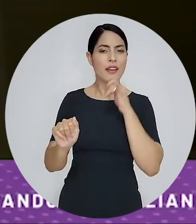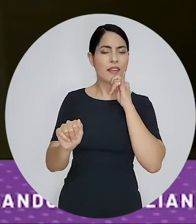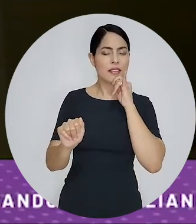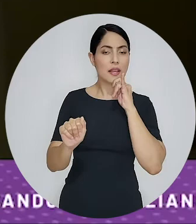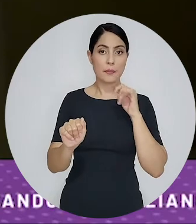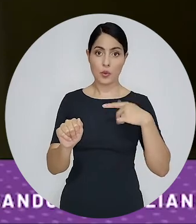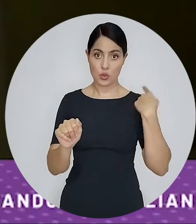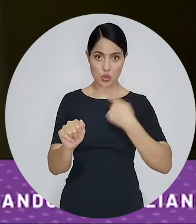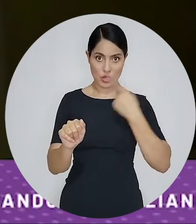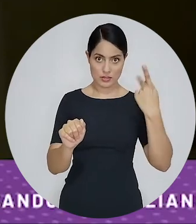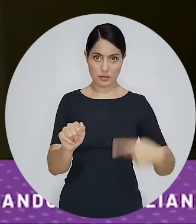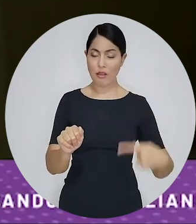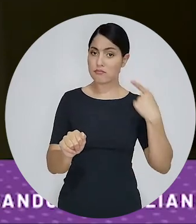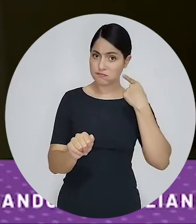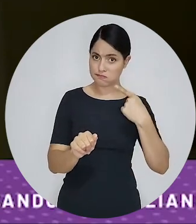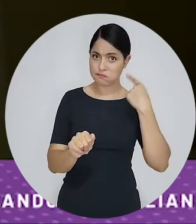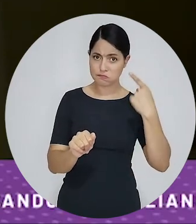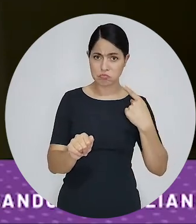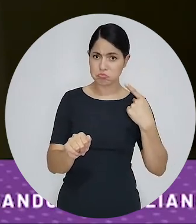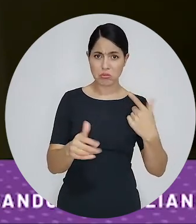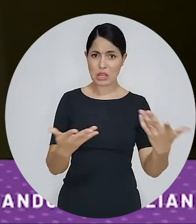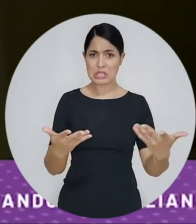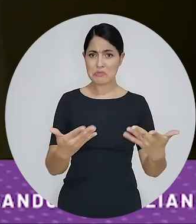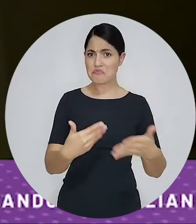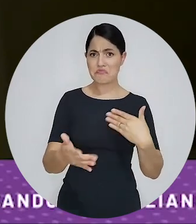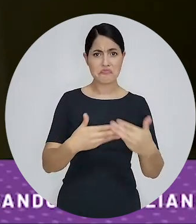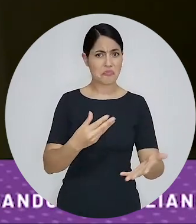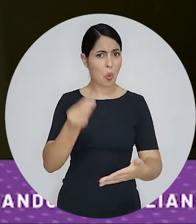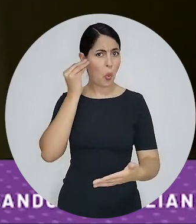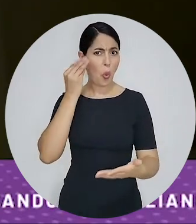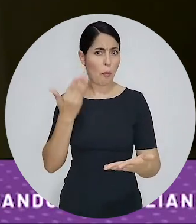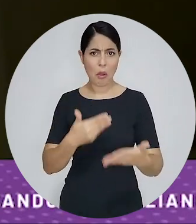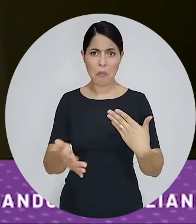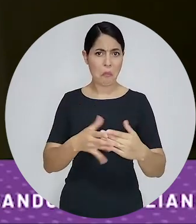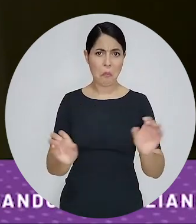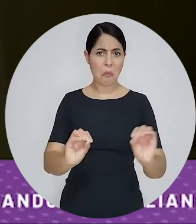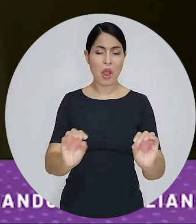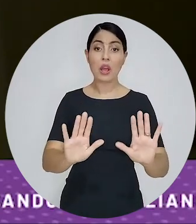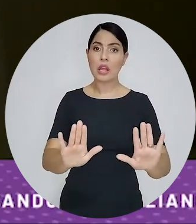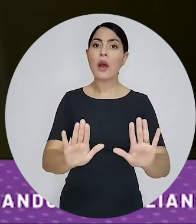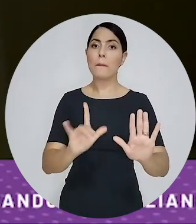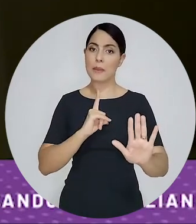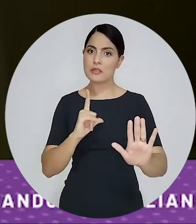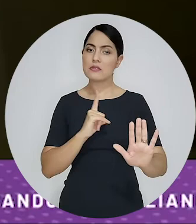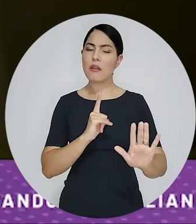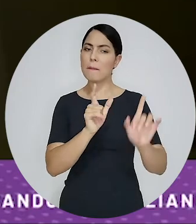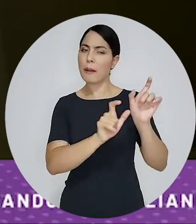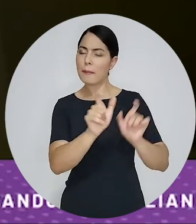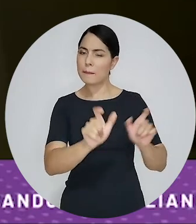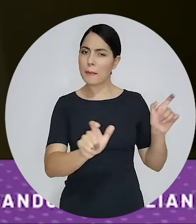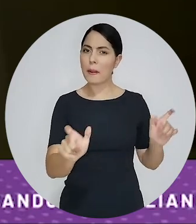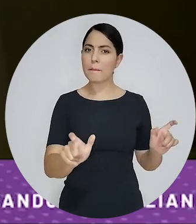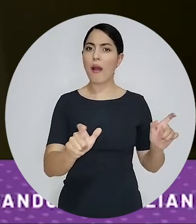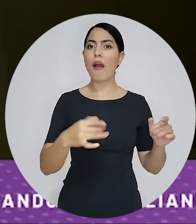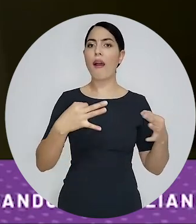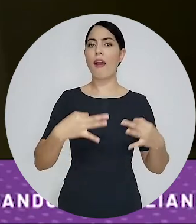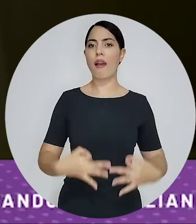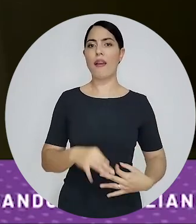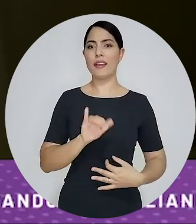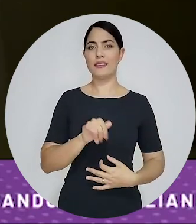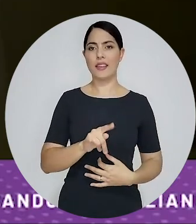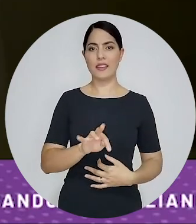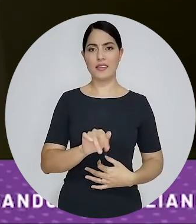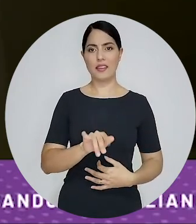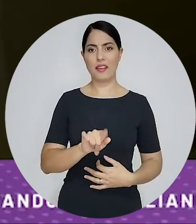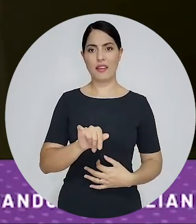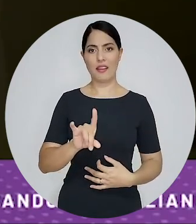aqui no público de advogados mas assim independe da culpa e por isso a importância dessa cultura de integridade que a Patrícia tanto falou